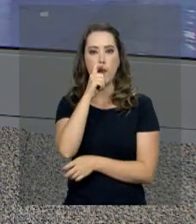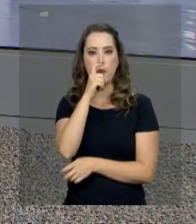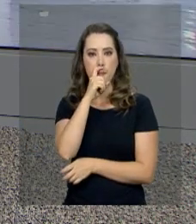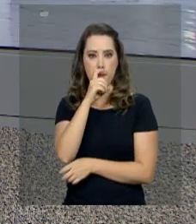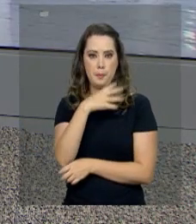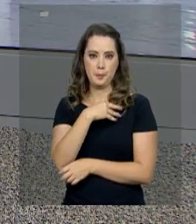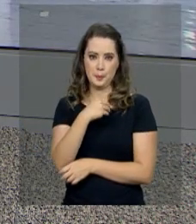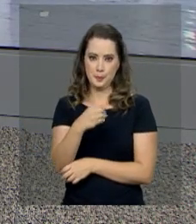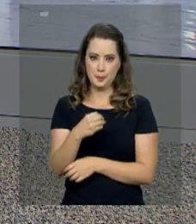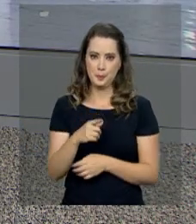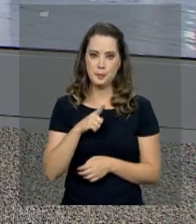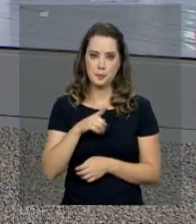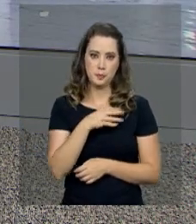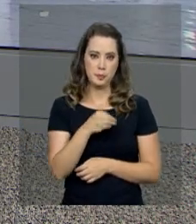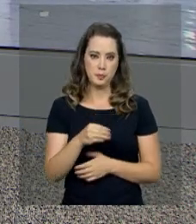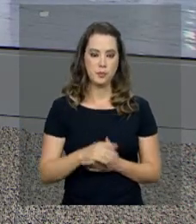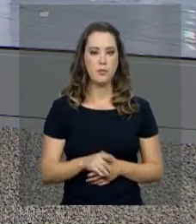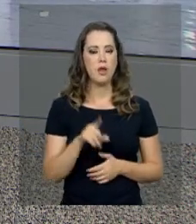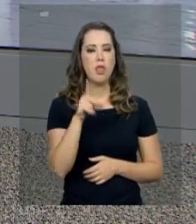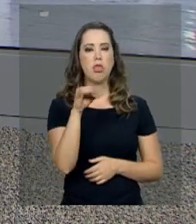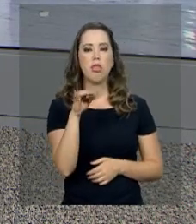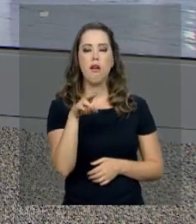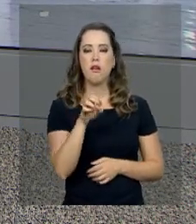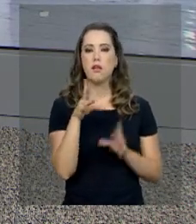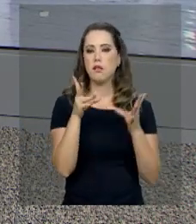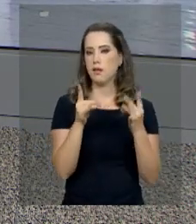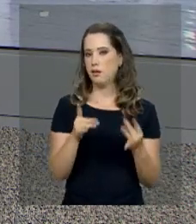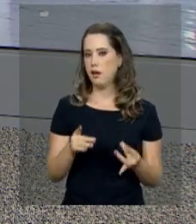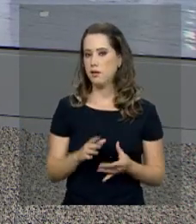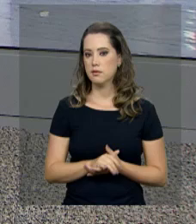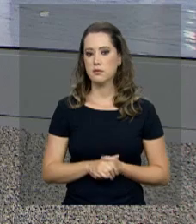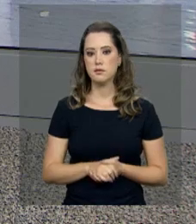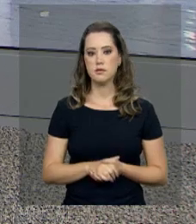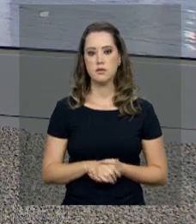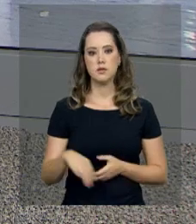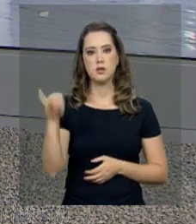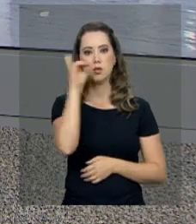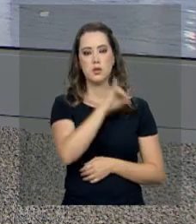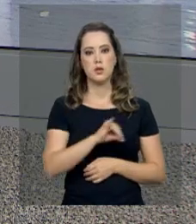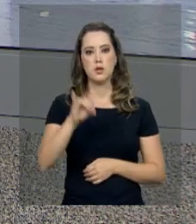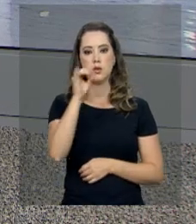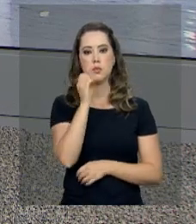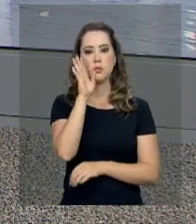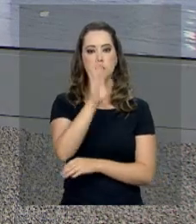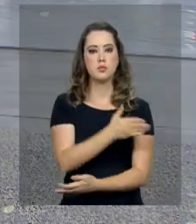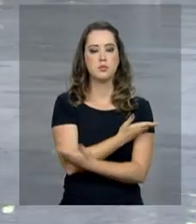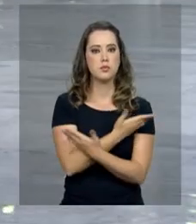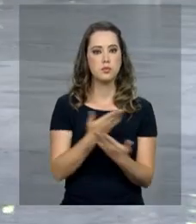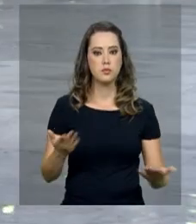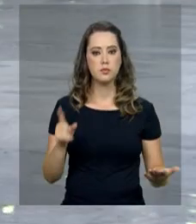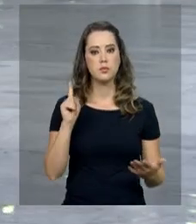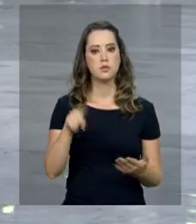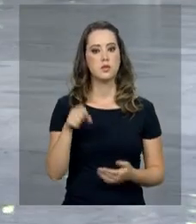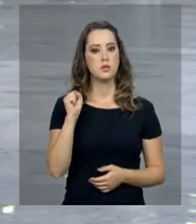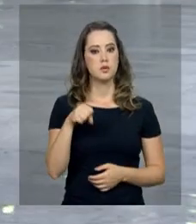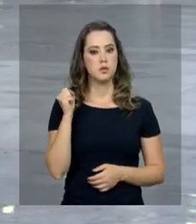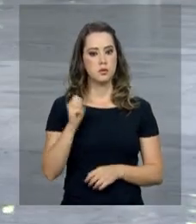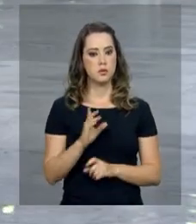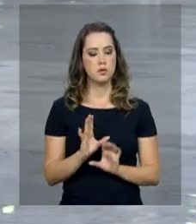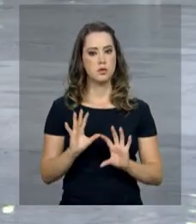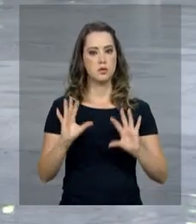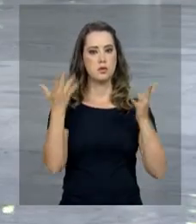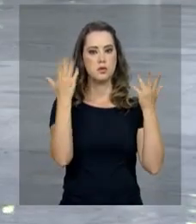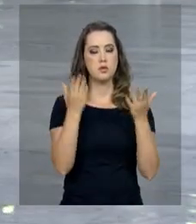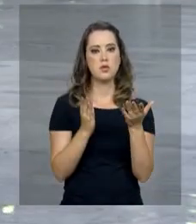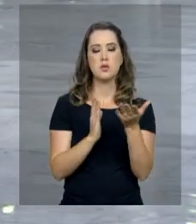Popov tem mais detalhes. Boa tarde, Daniele. Boa Oi, Alessandra. Boa tarde para você. Boa tarde a todos. Foi isso mesmo. A cerimônia